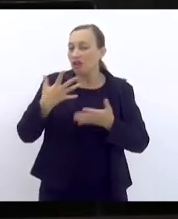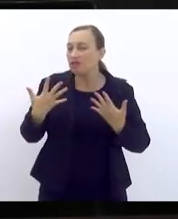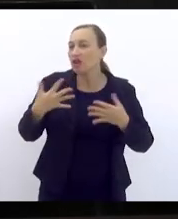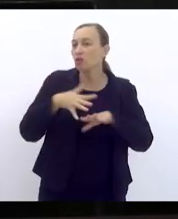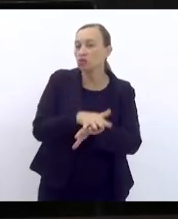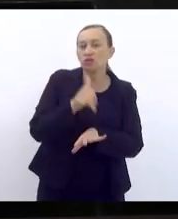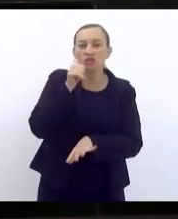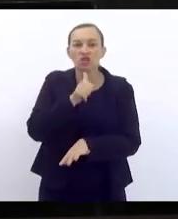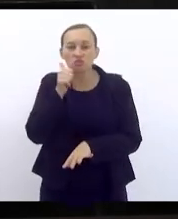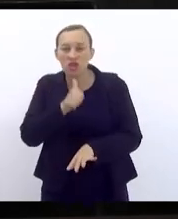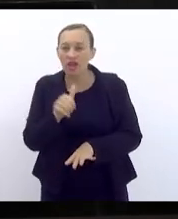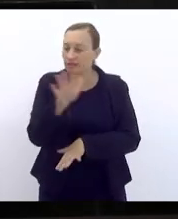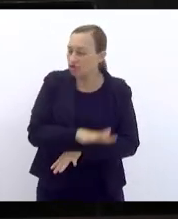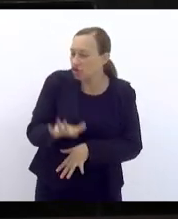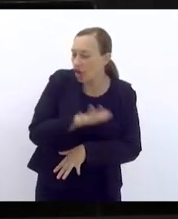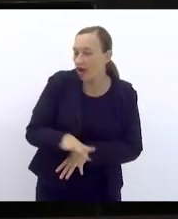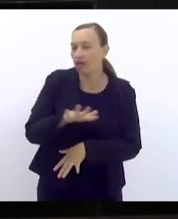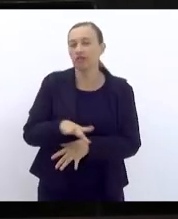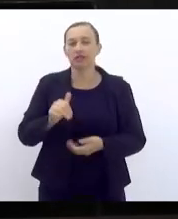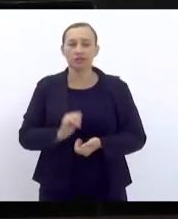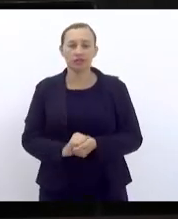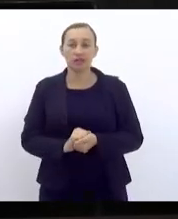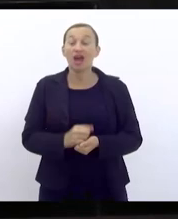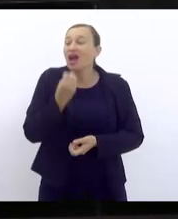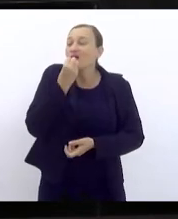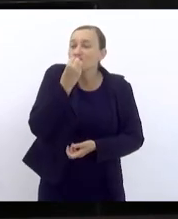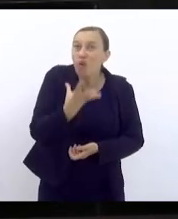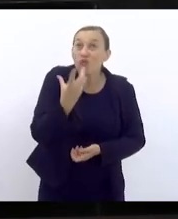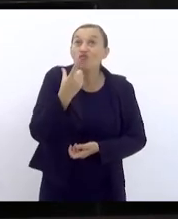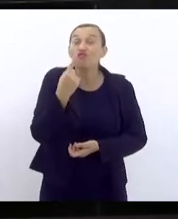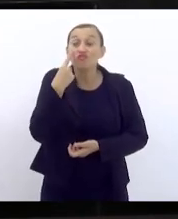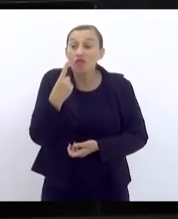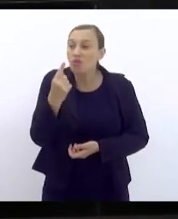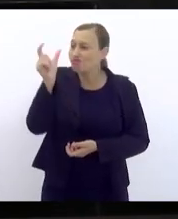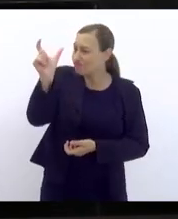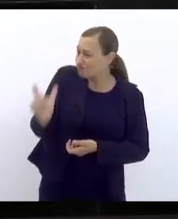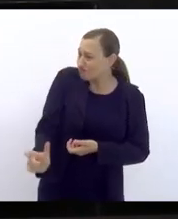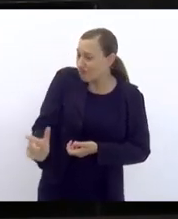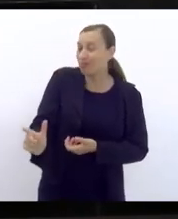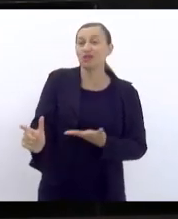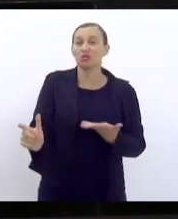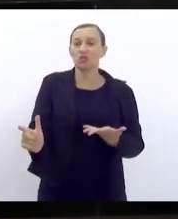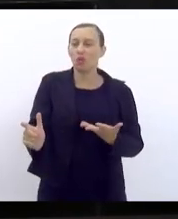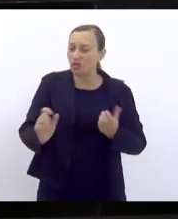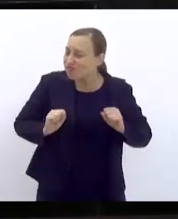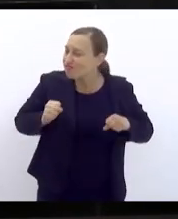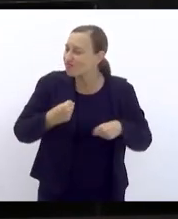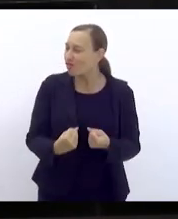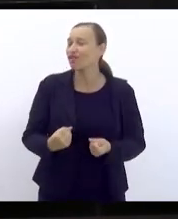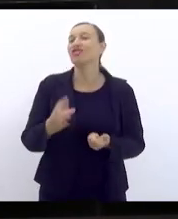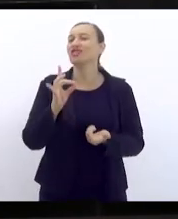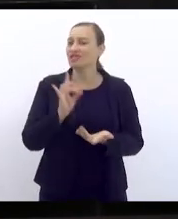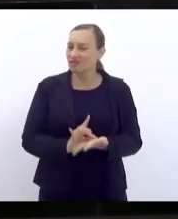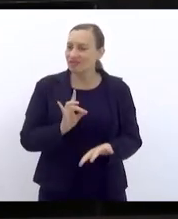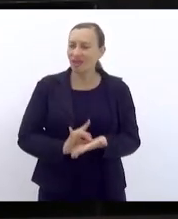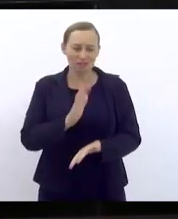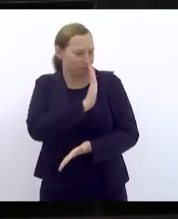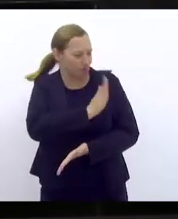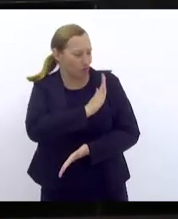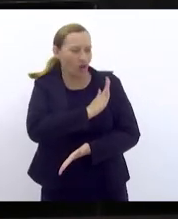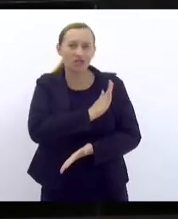mulheres, das crianças. Então é tão bom ver uma pessoa que se dedica mesmo a isso com coração,